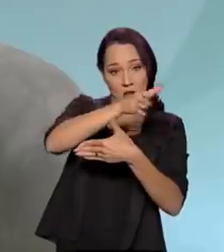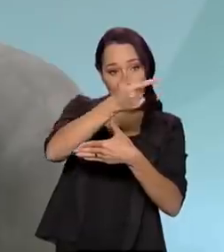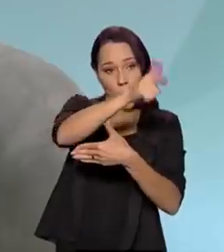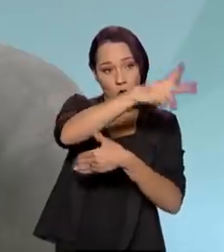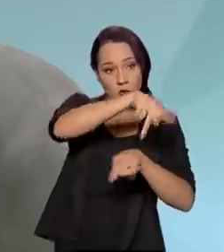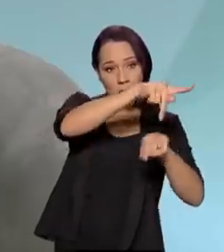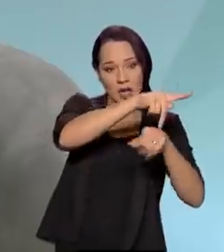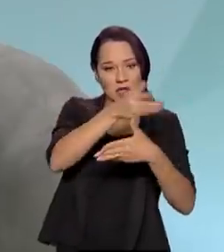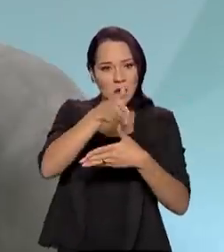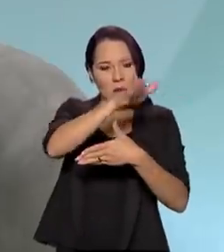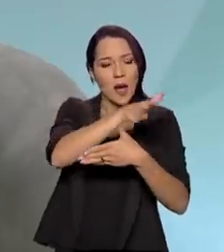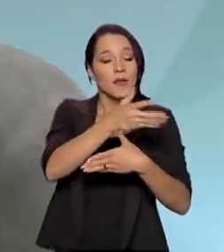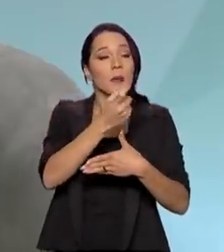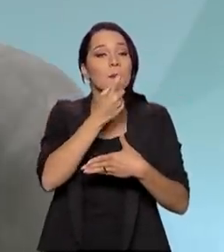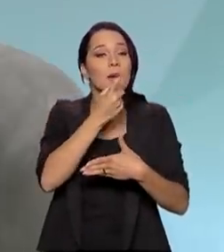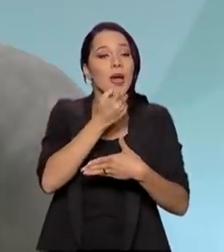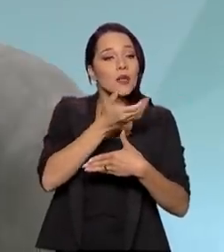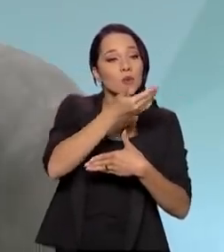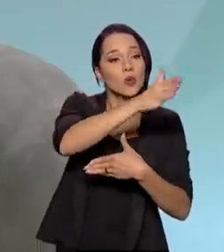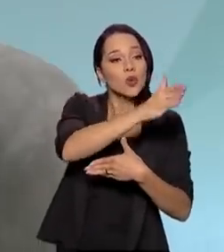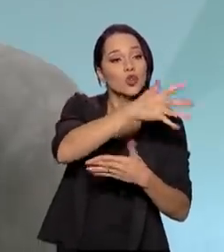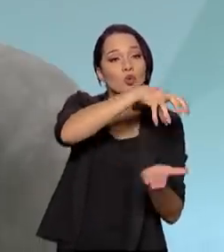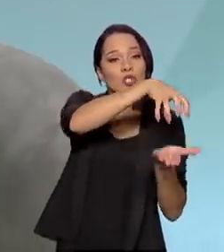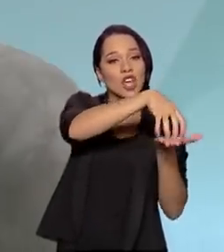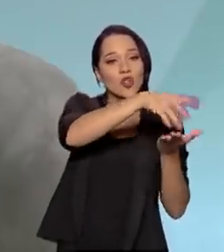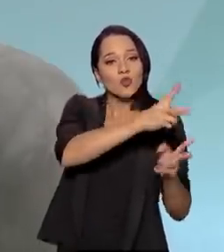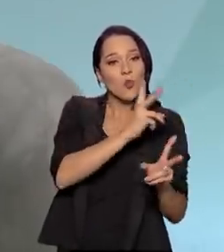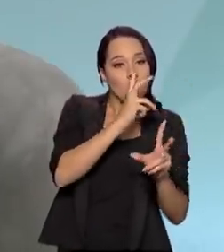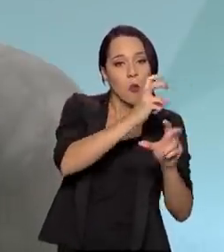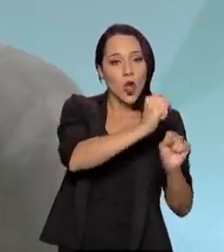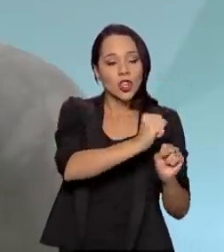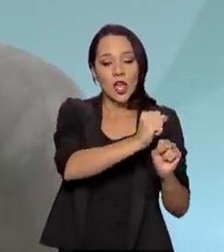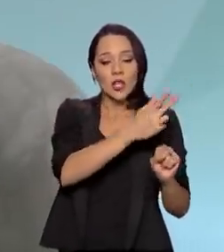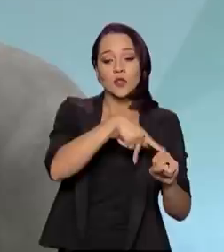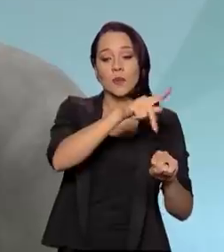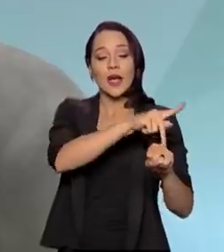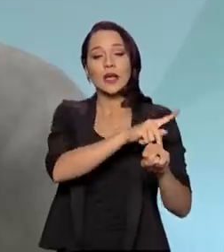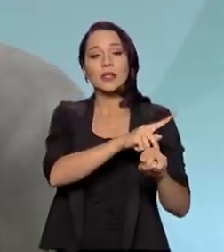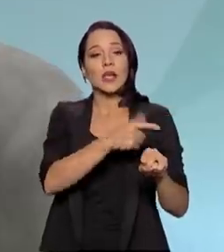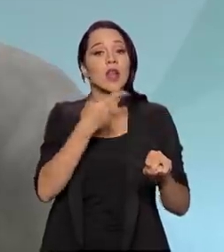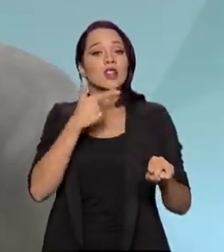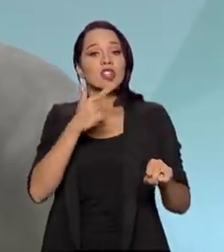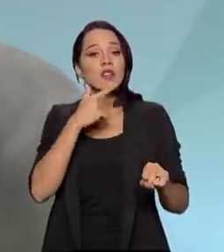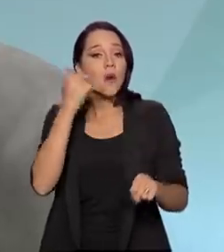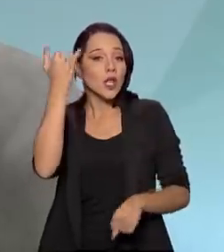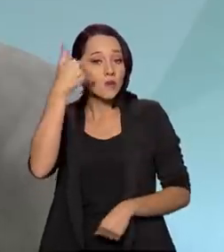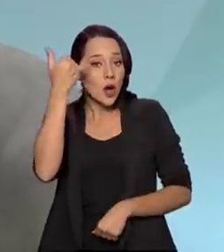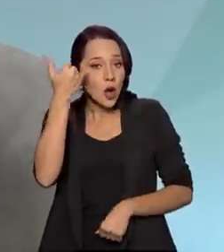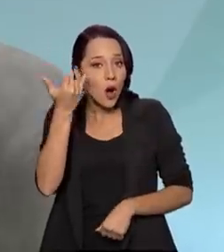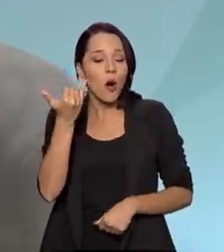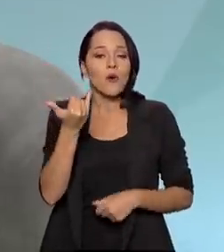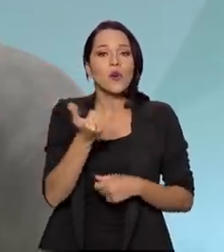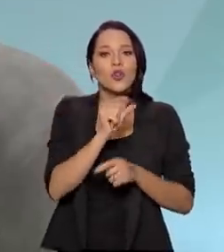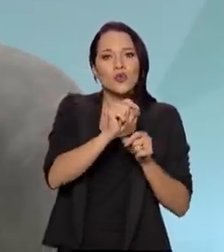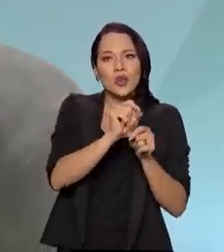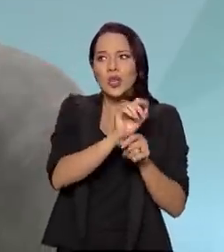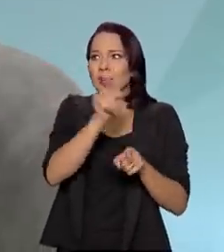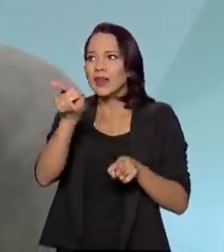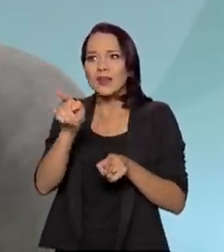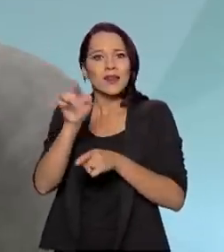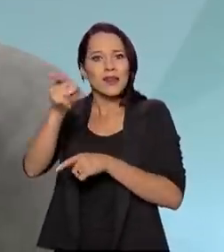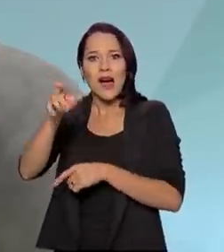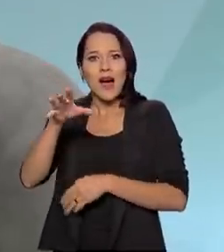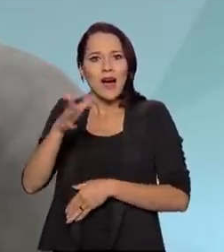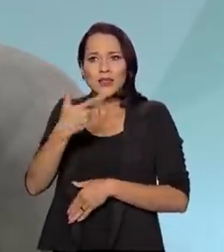estão muito mais perto dos centros de poder de países de língua espanhola do que do centro